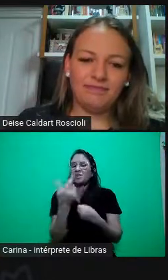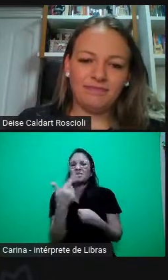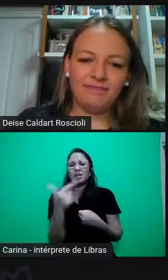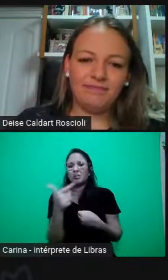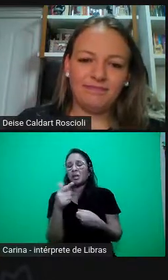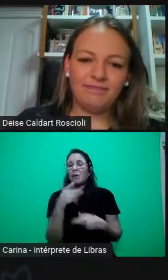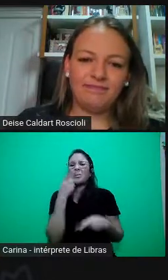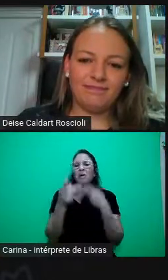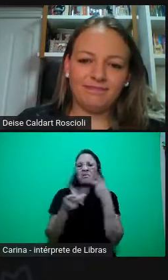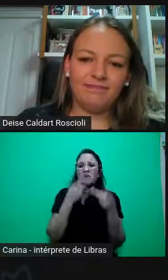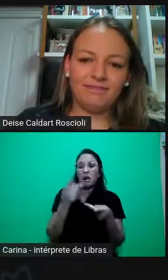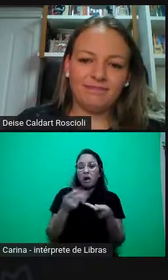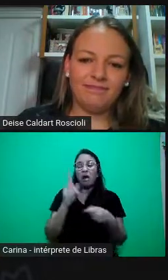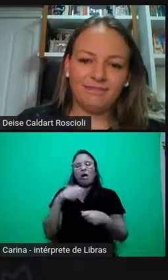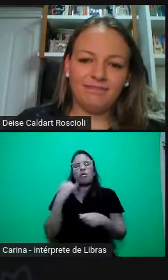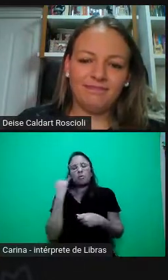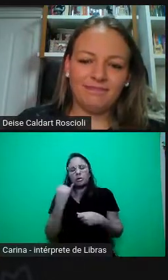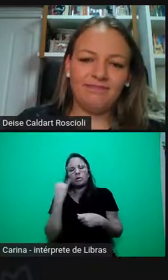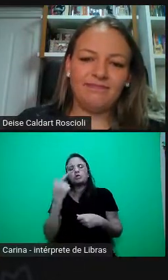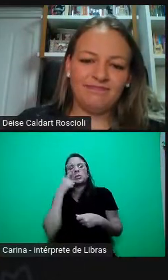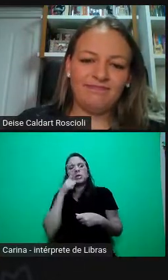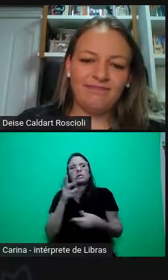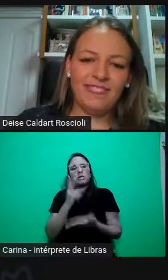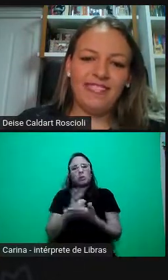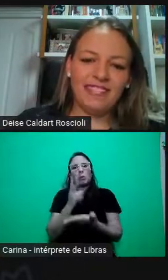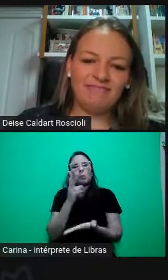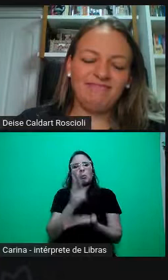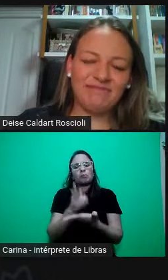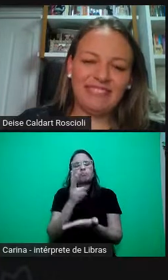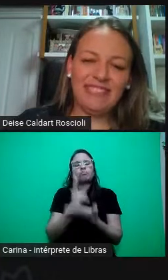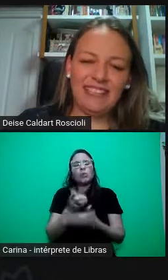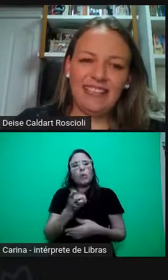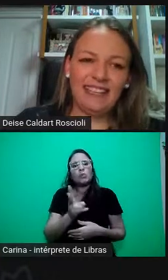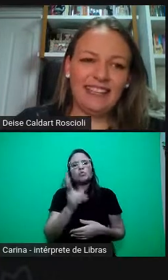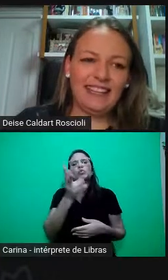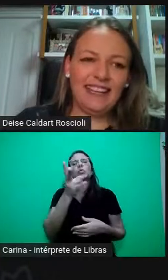a gente continuar, ainda mais nesses tempos. Sim.